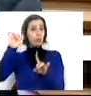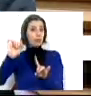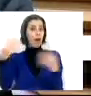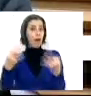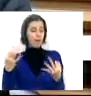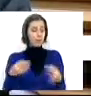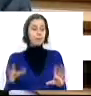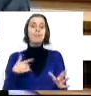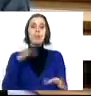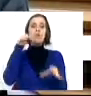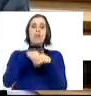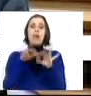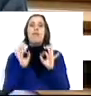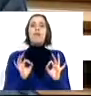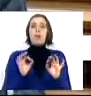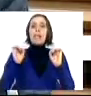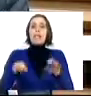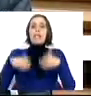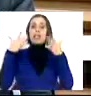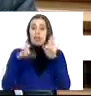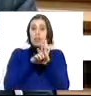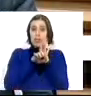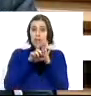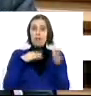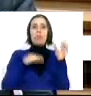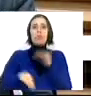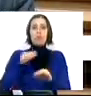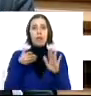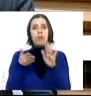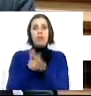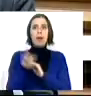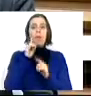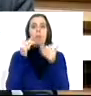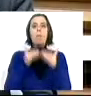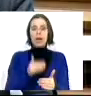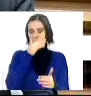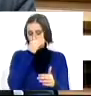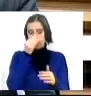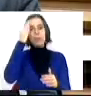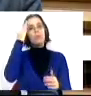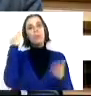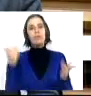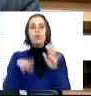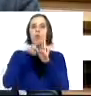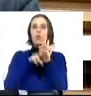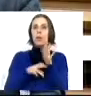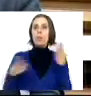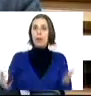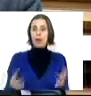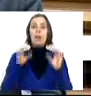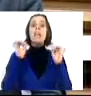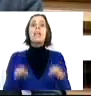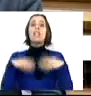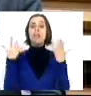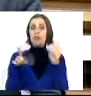e iremos votar a favor das iniciativas legislativas que entraram dentro do prazo previsto no regulamento, das